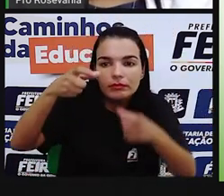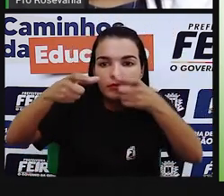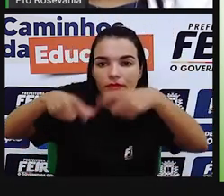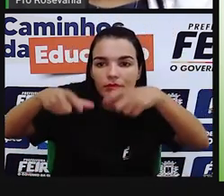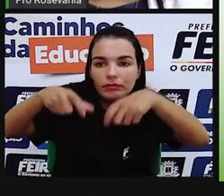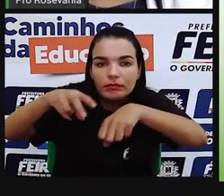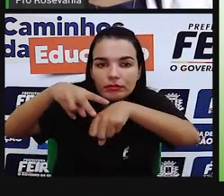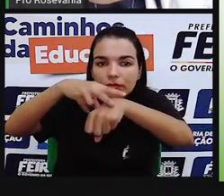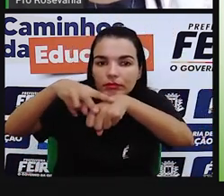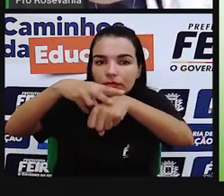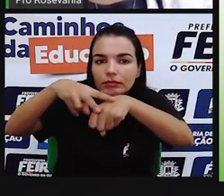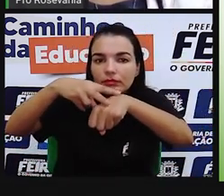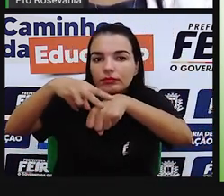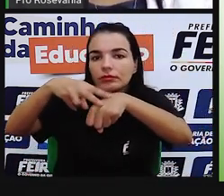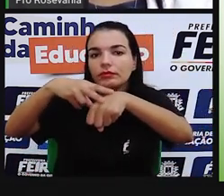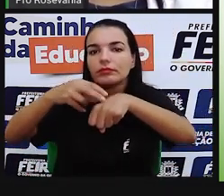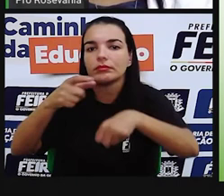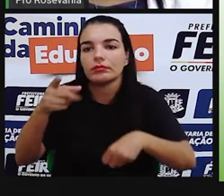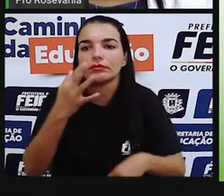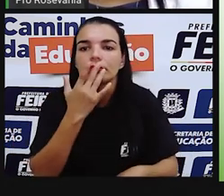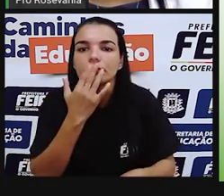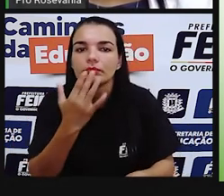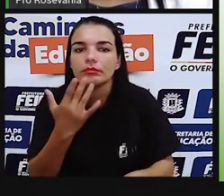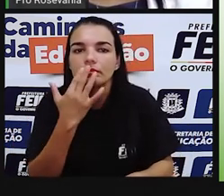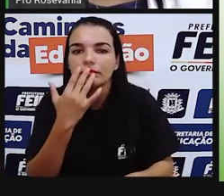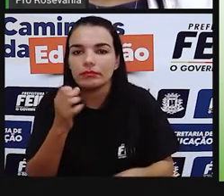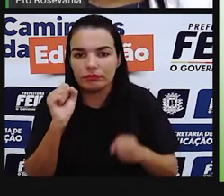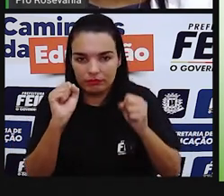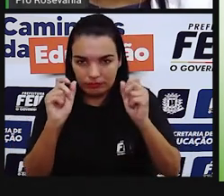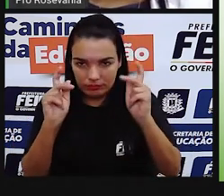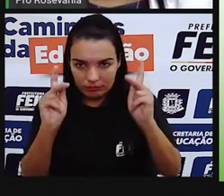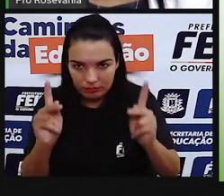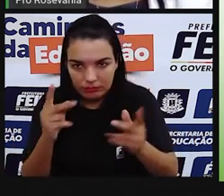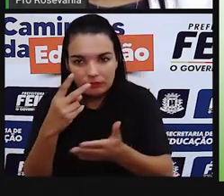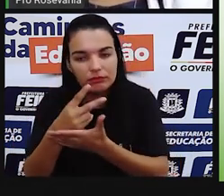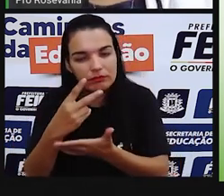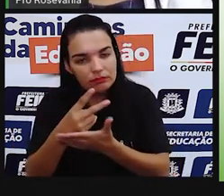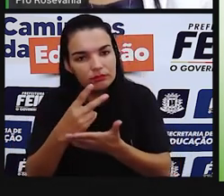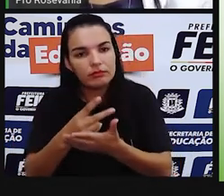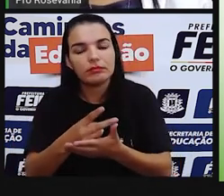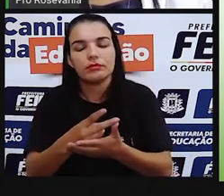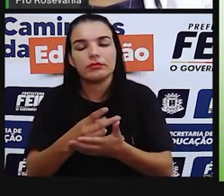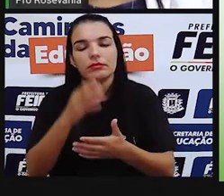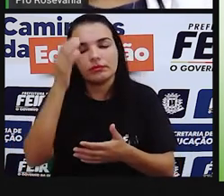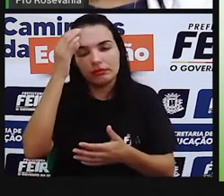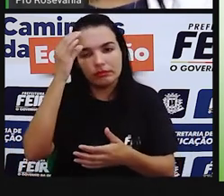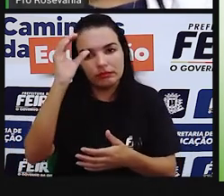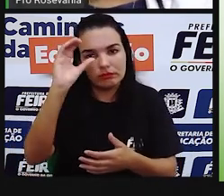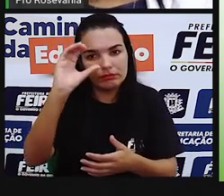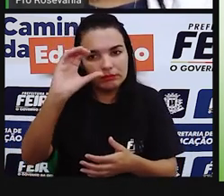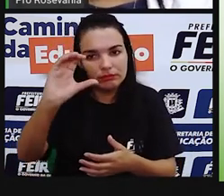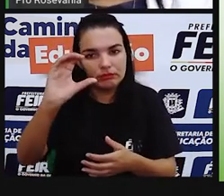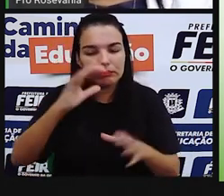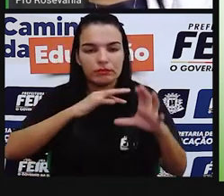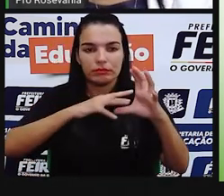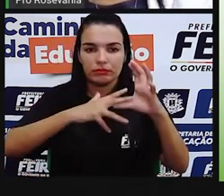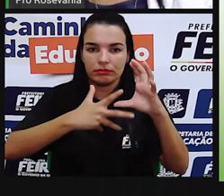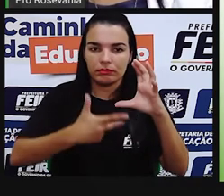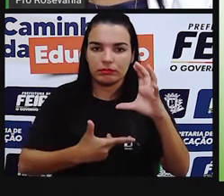brasileiro lá com mundo. Onde segue todas as características também, culturais, né? Desde os outros povos.